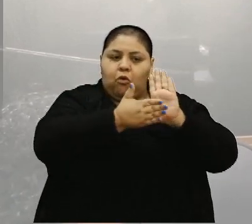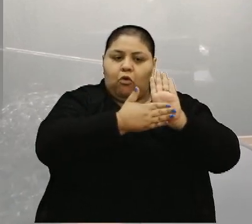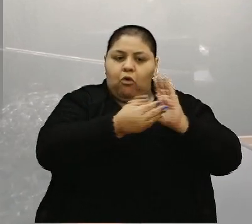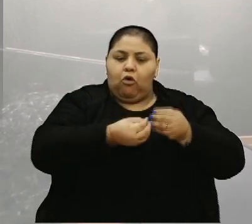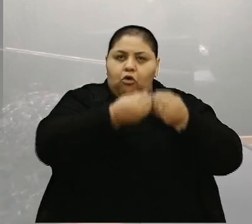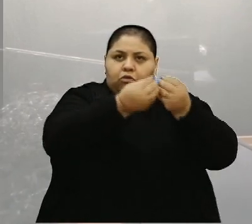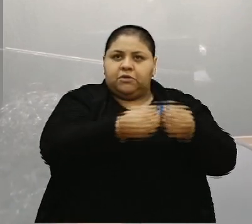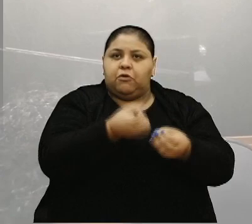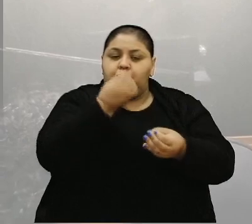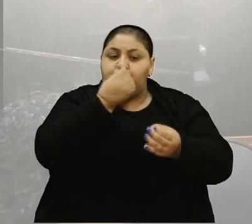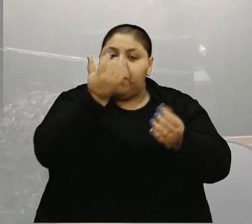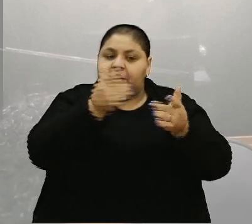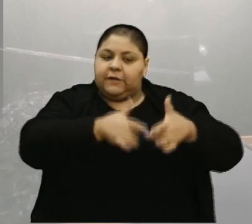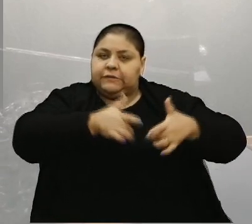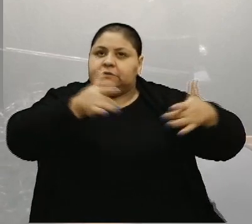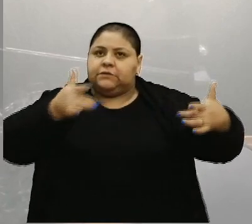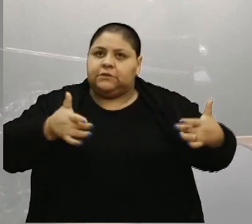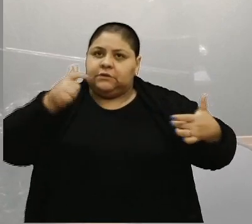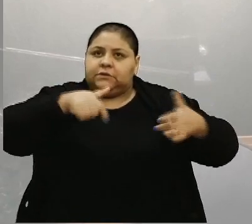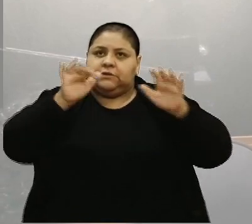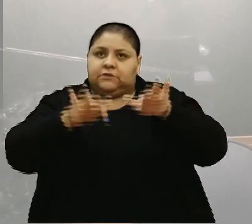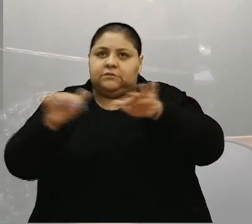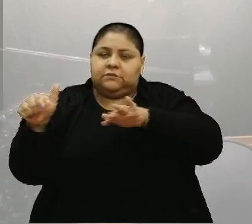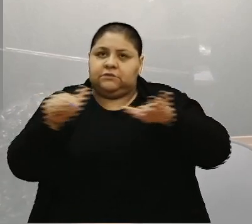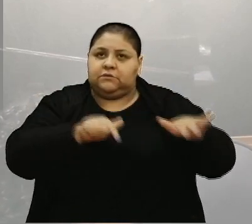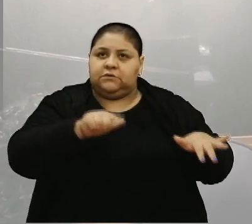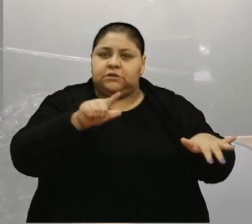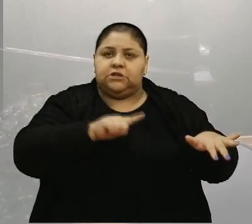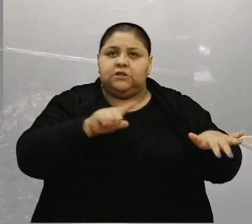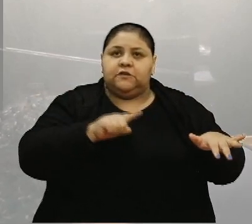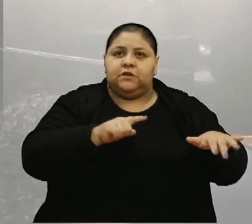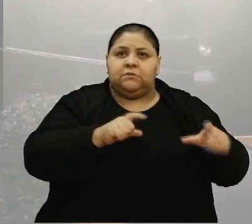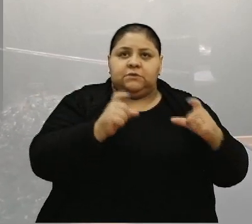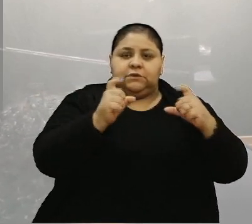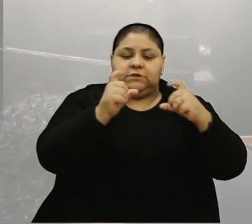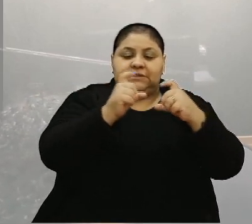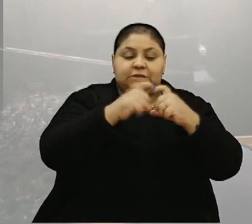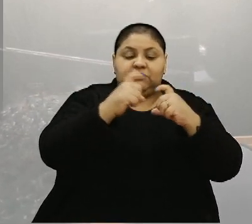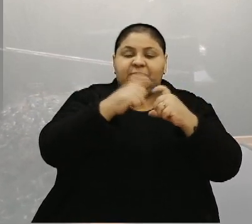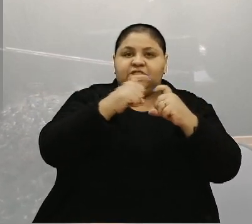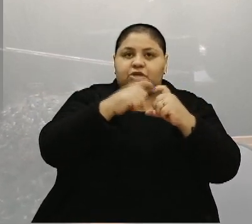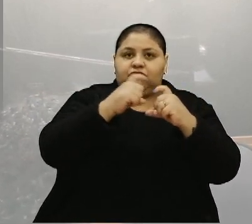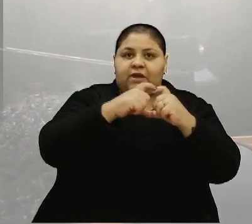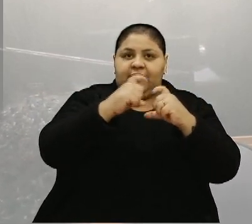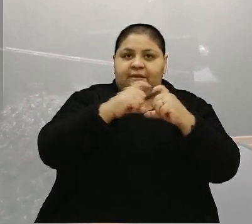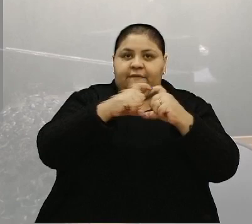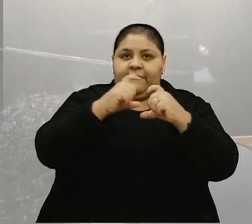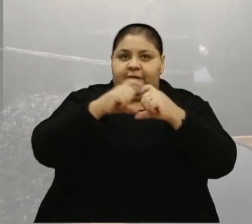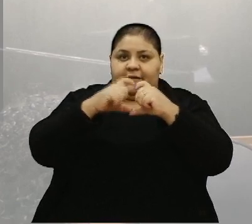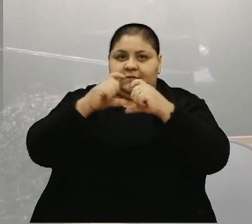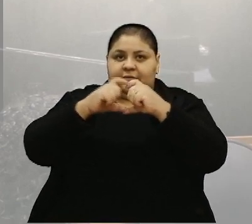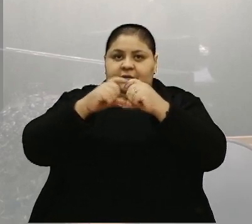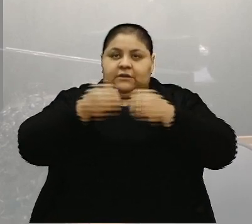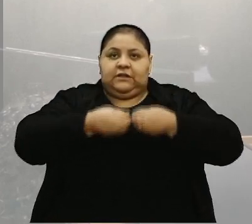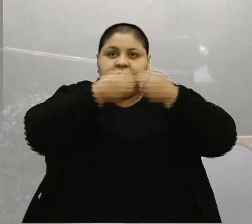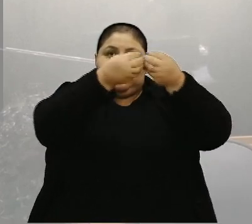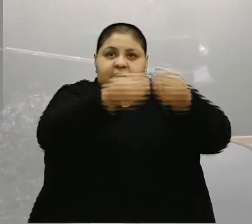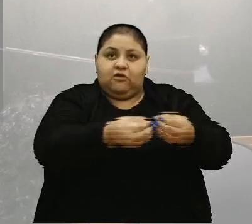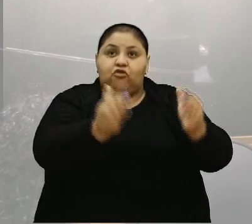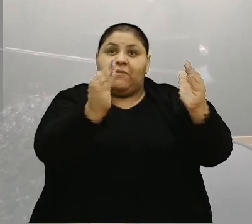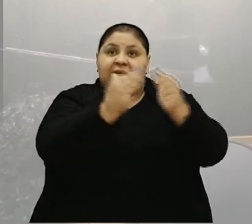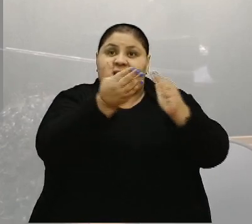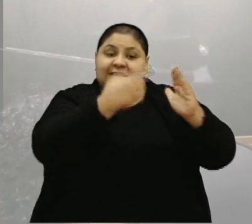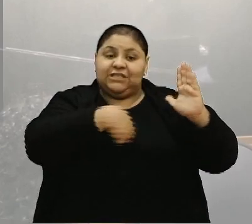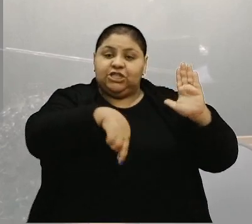solidariedade. Esse final de semana, a gente teve em São Sebastião do Caí, levando algumas doações. E uma casa de religião de Umbanda estava lá,